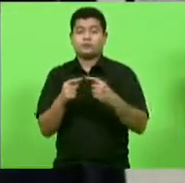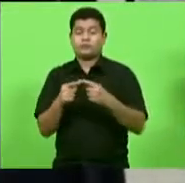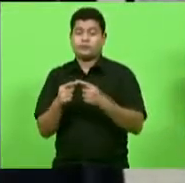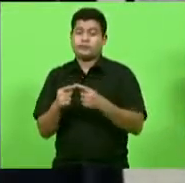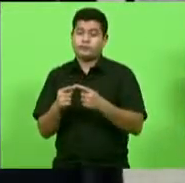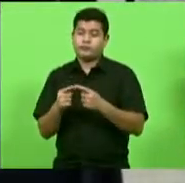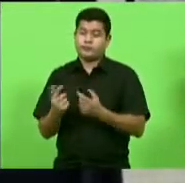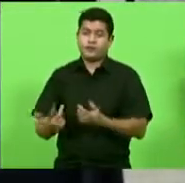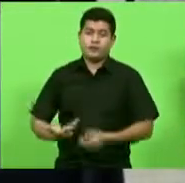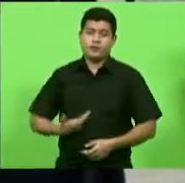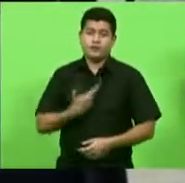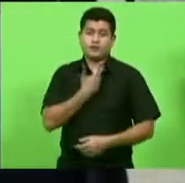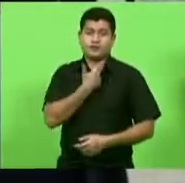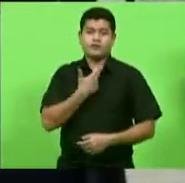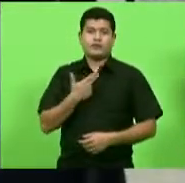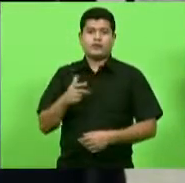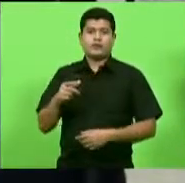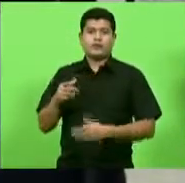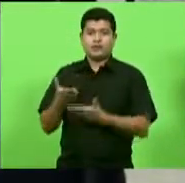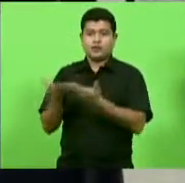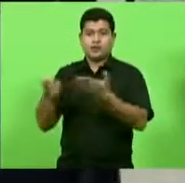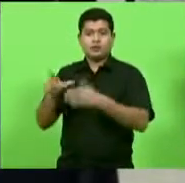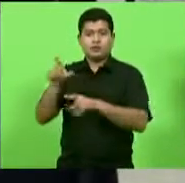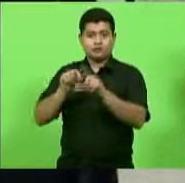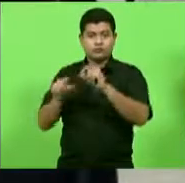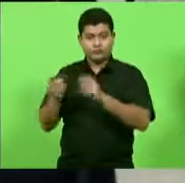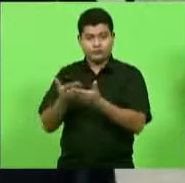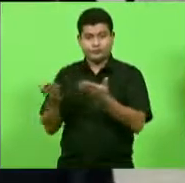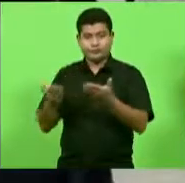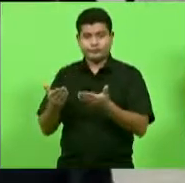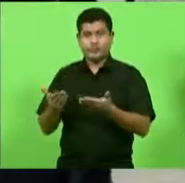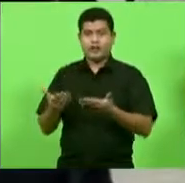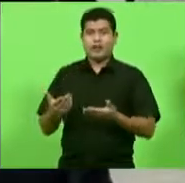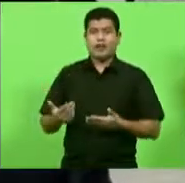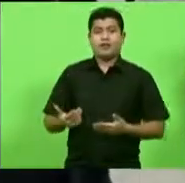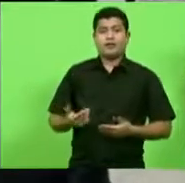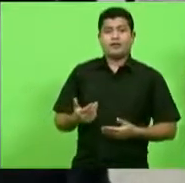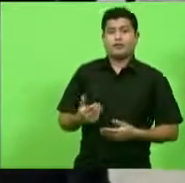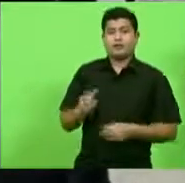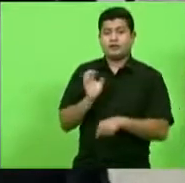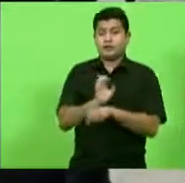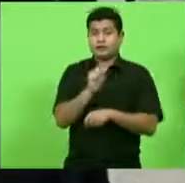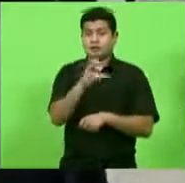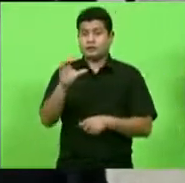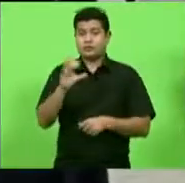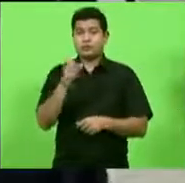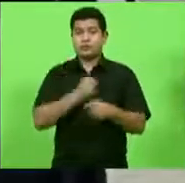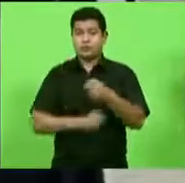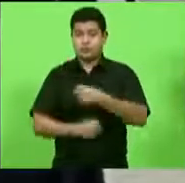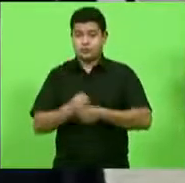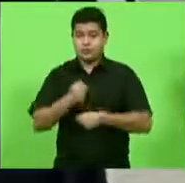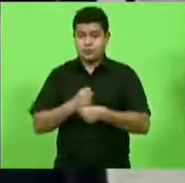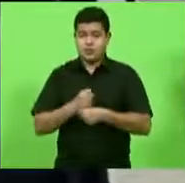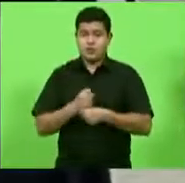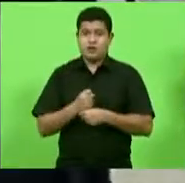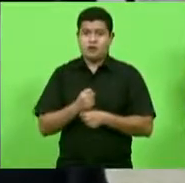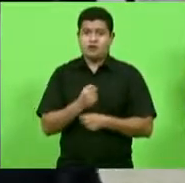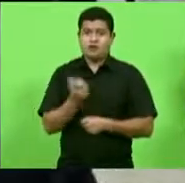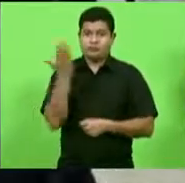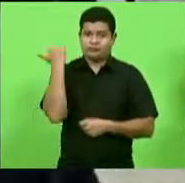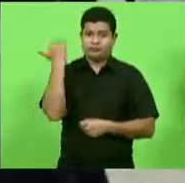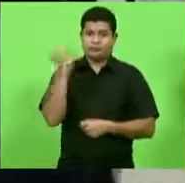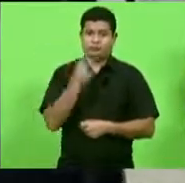cirurgias eletivas no estado de Santa Catarina no último ano 12 meses apenas 60 dias mais ou menos